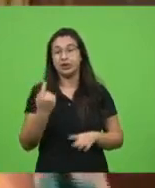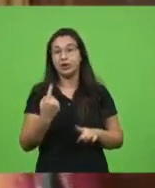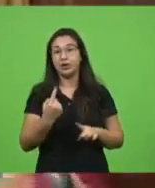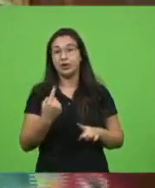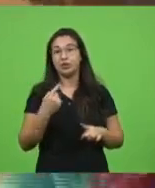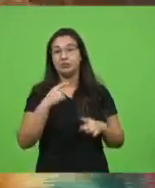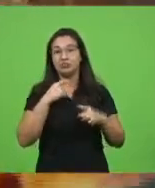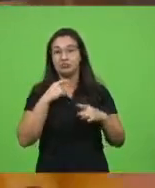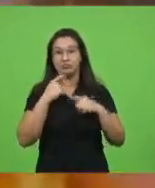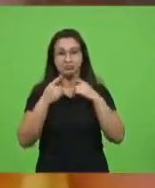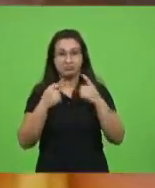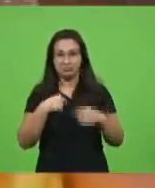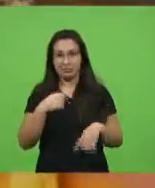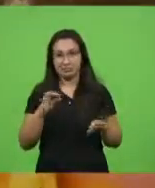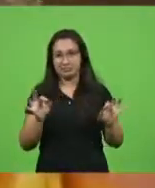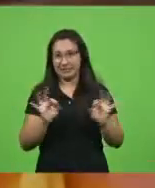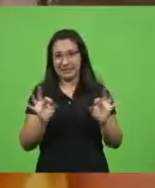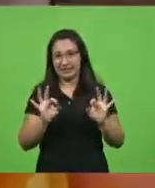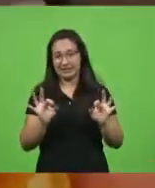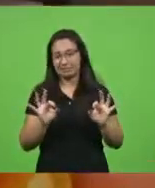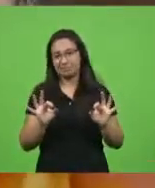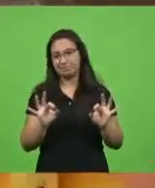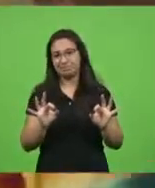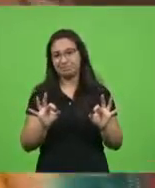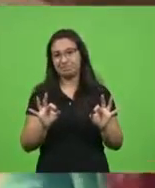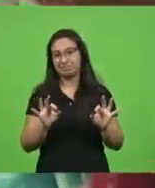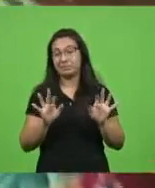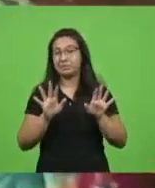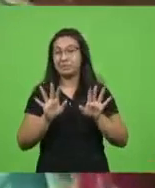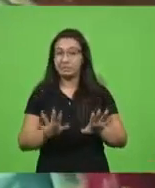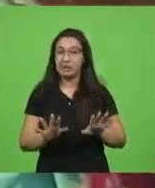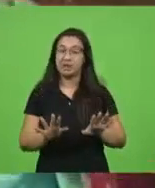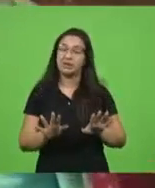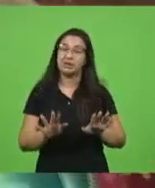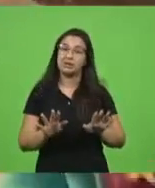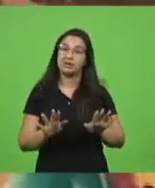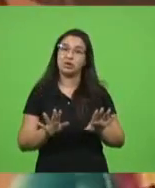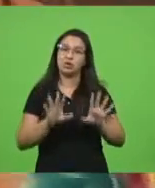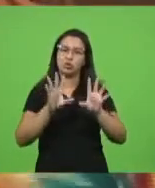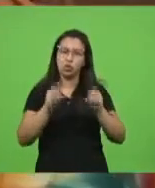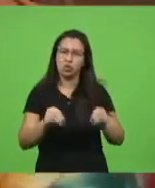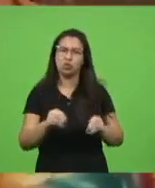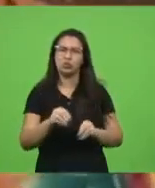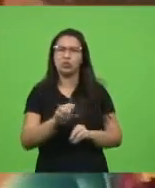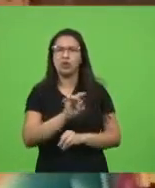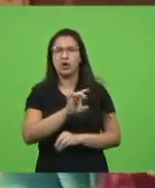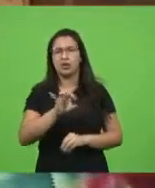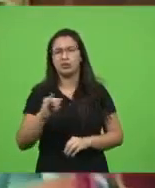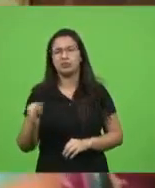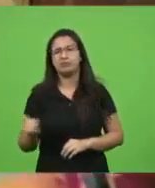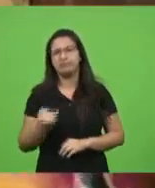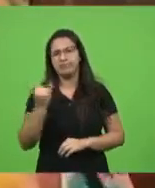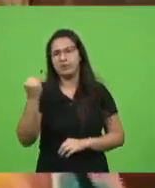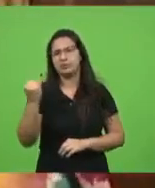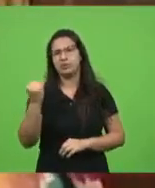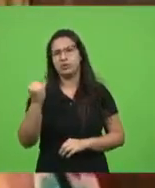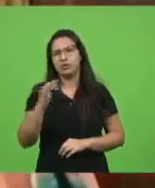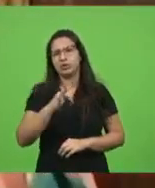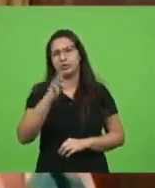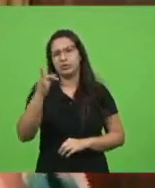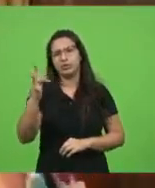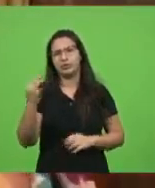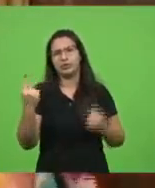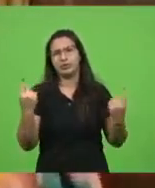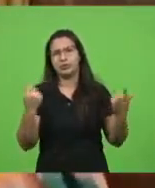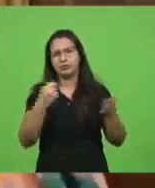disso, mas cada um tem que se doar um pouco nessa luta, nessa batalha que vamos travar. E